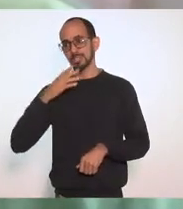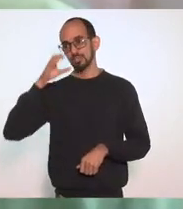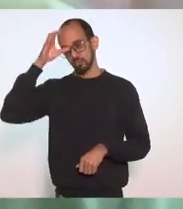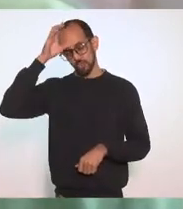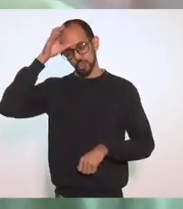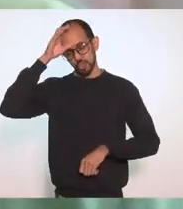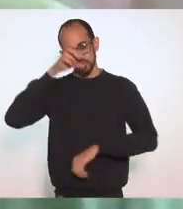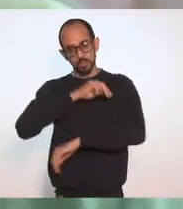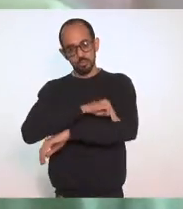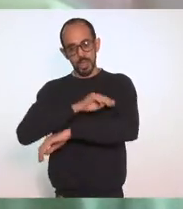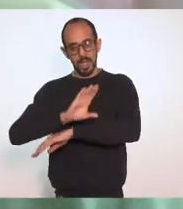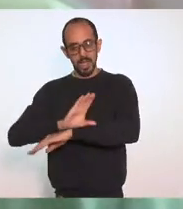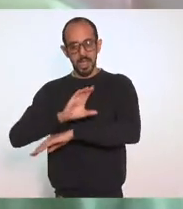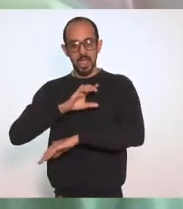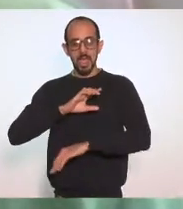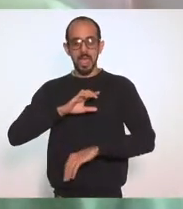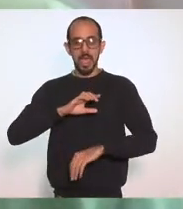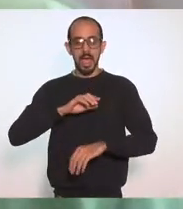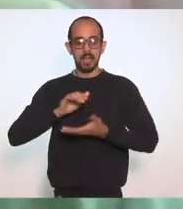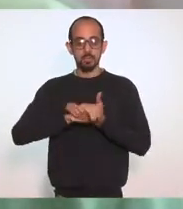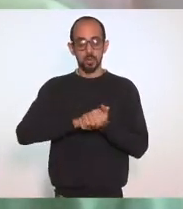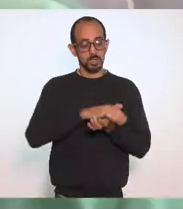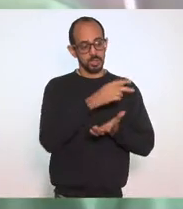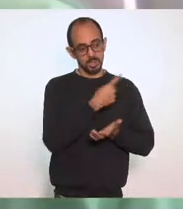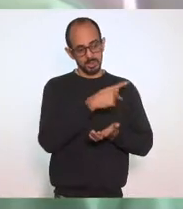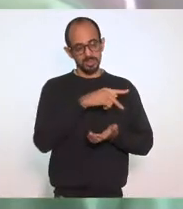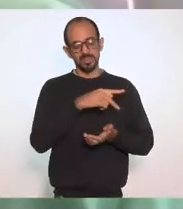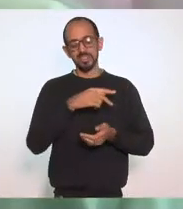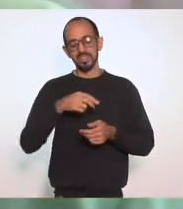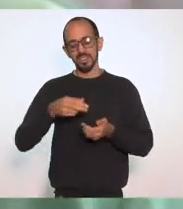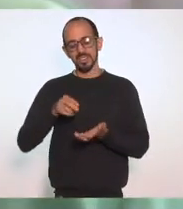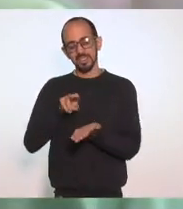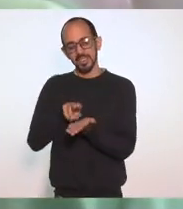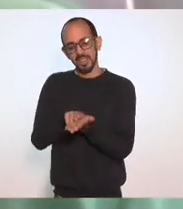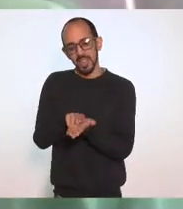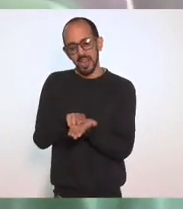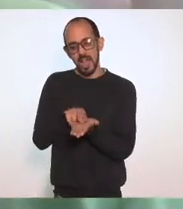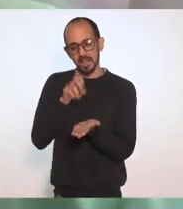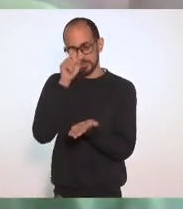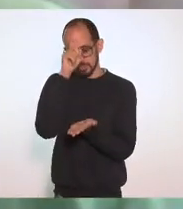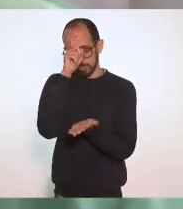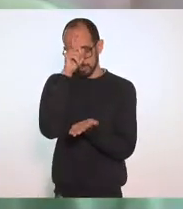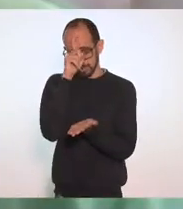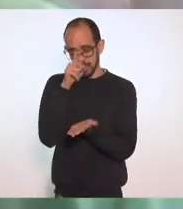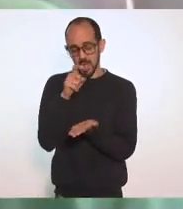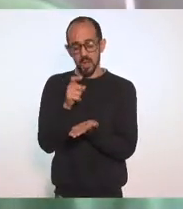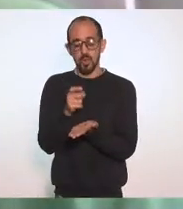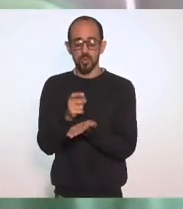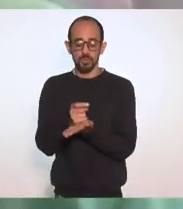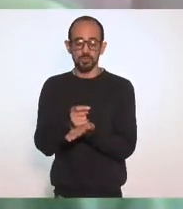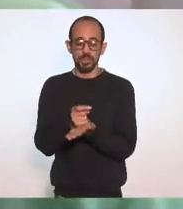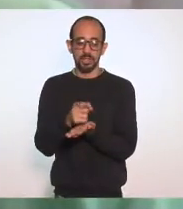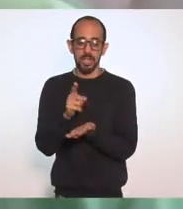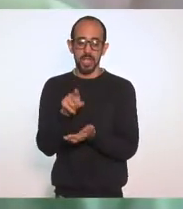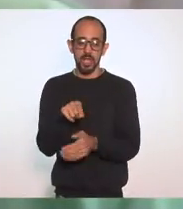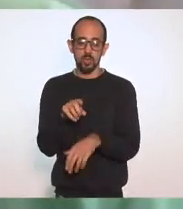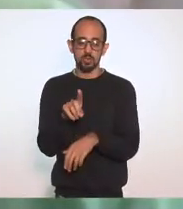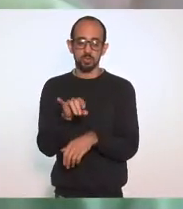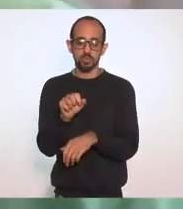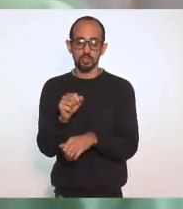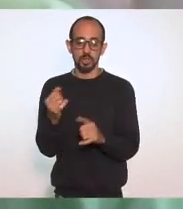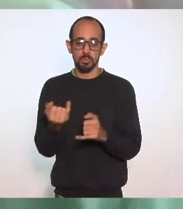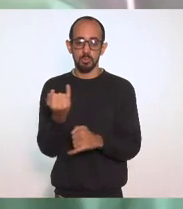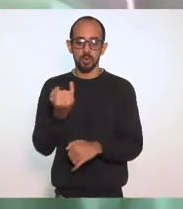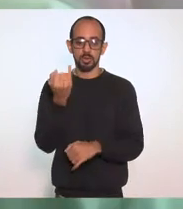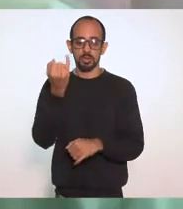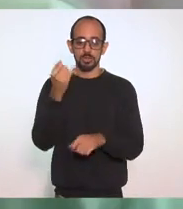esposa está entubada Tia Angela Foi criada com minha mãe Mas hoje Mas também É um dia Muito importante Na minha vida Que é o dia de celebrar